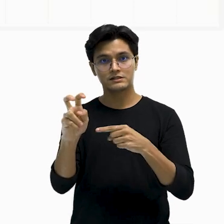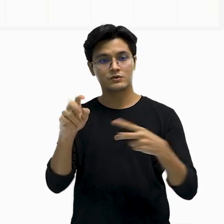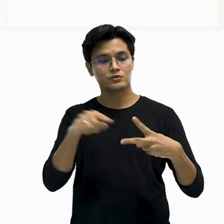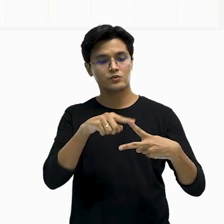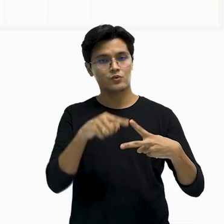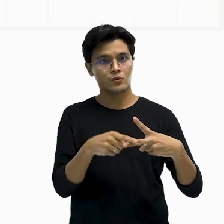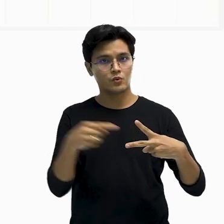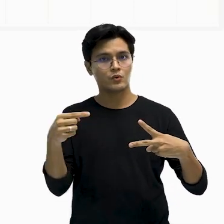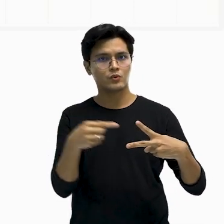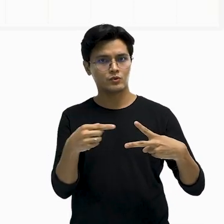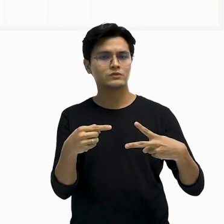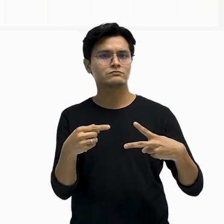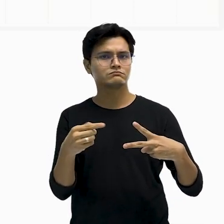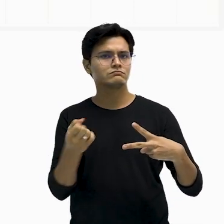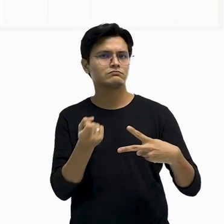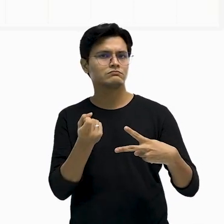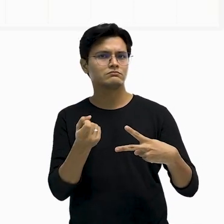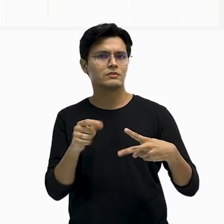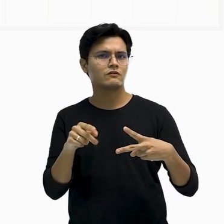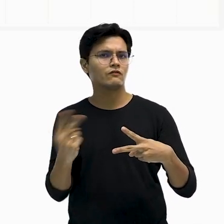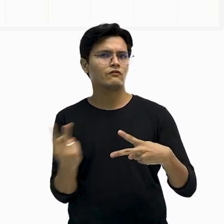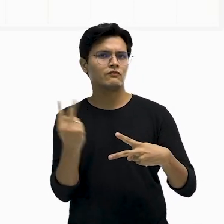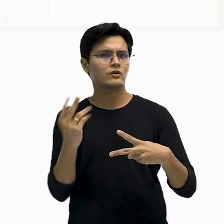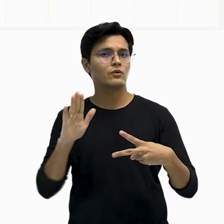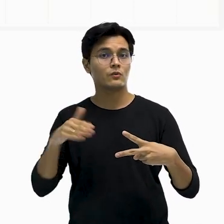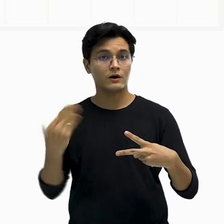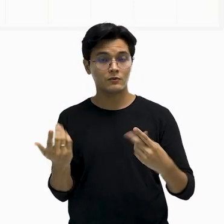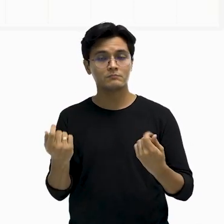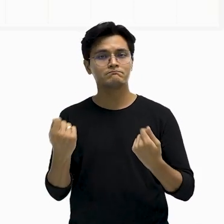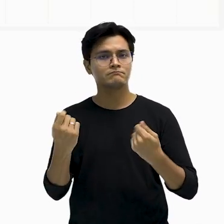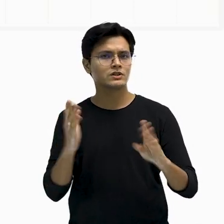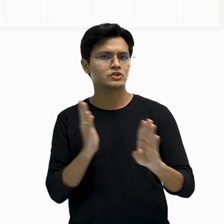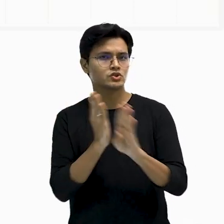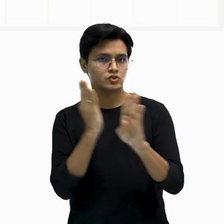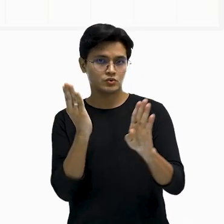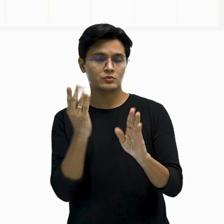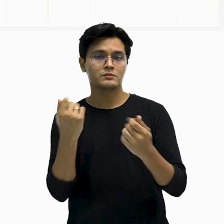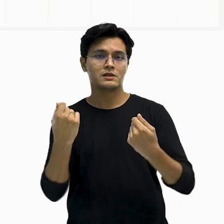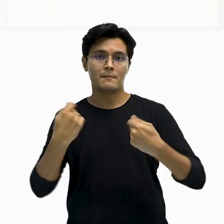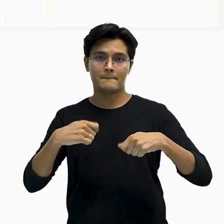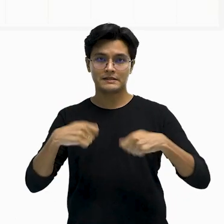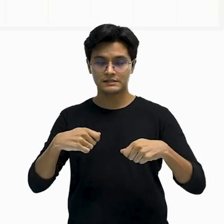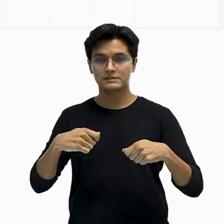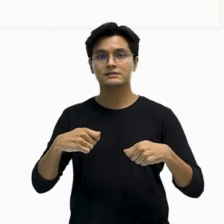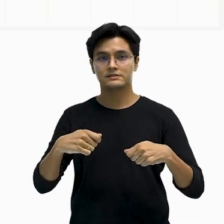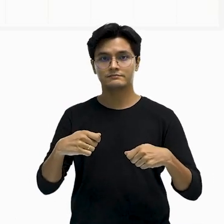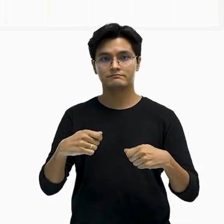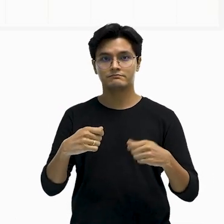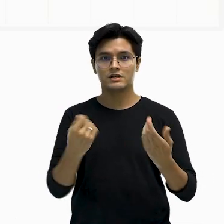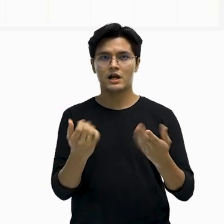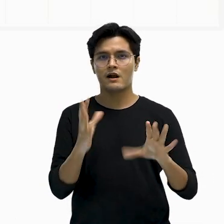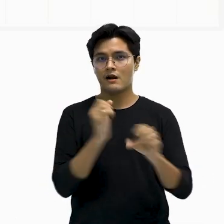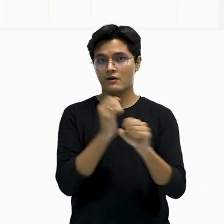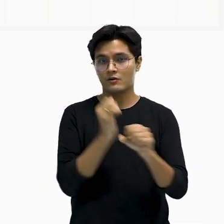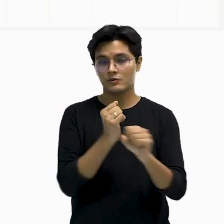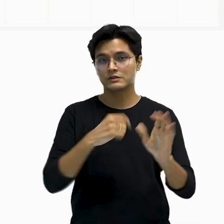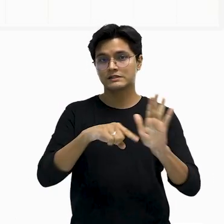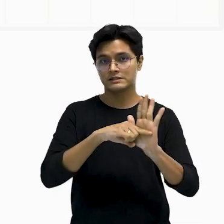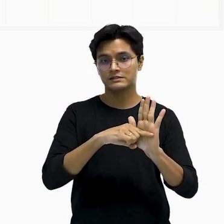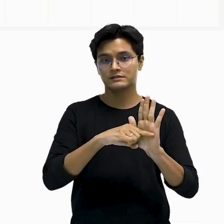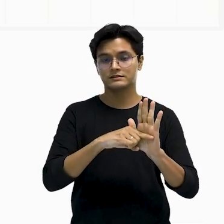preto, ele vai valer quanto? Para a gente descobrir, basta a gente subtrair, 180 menos